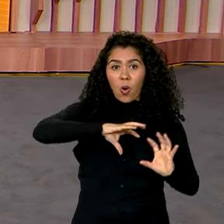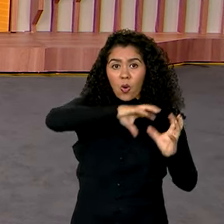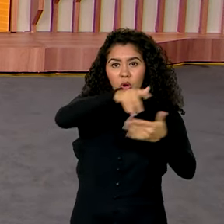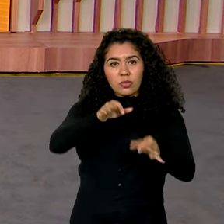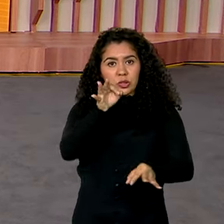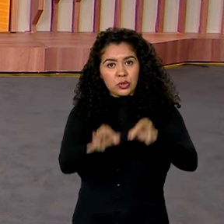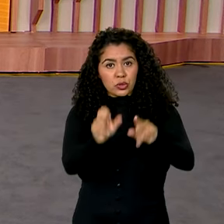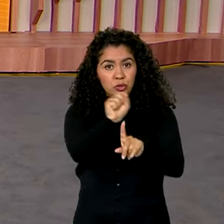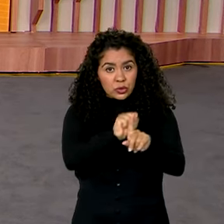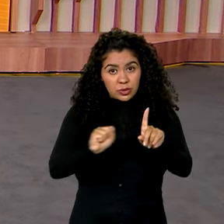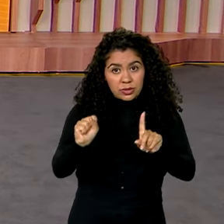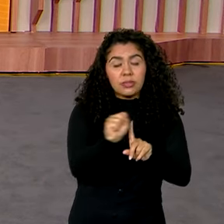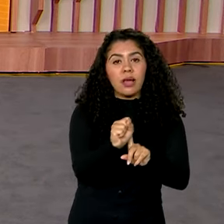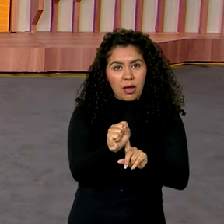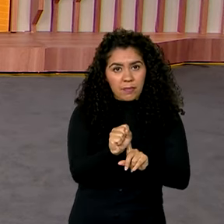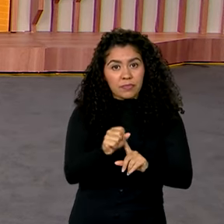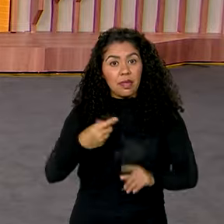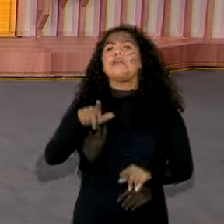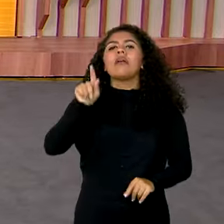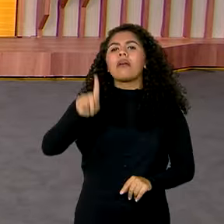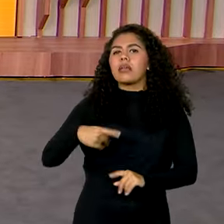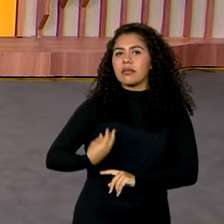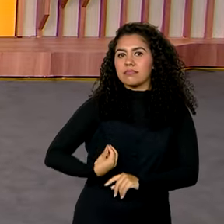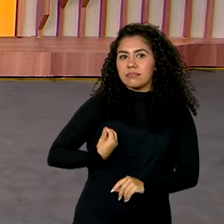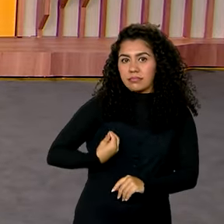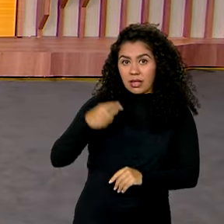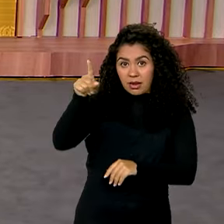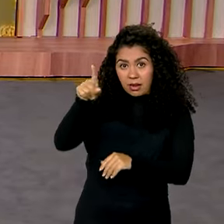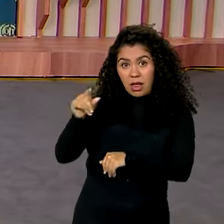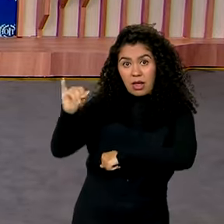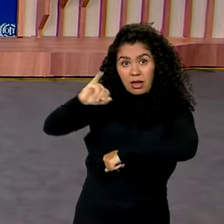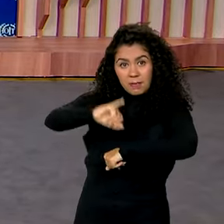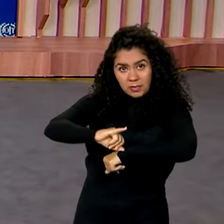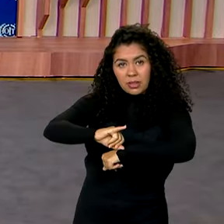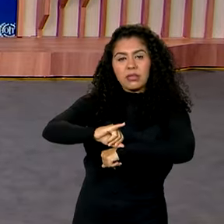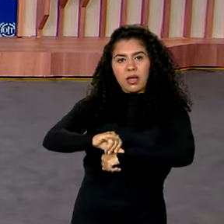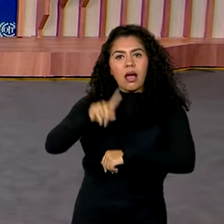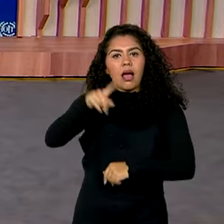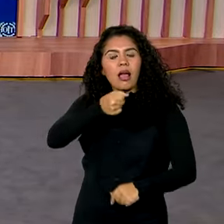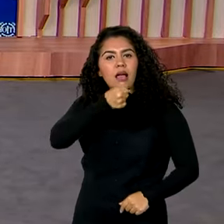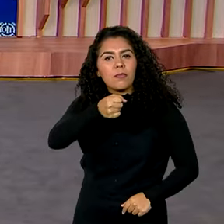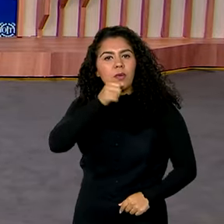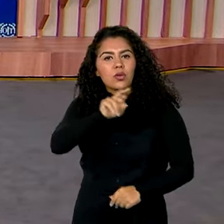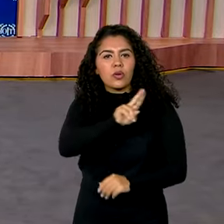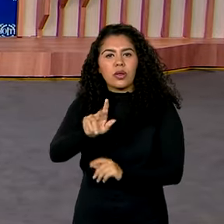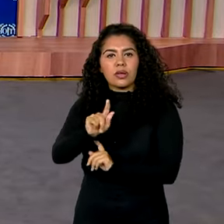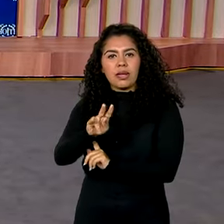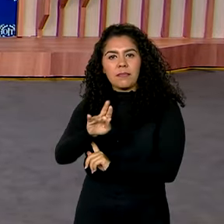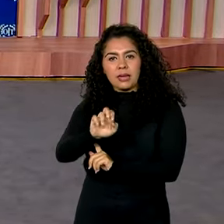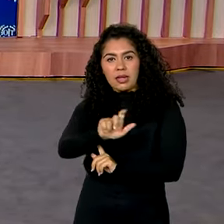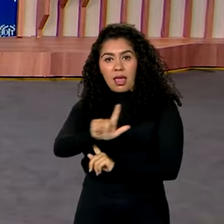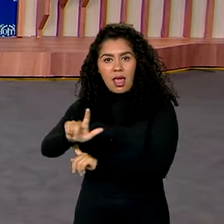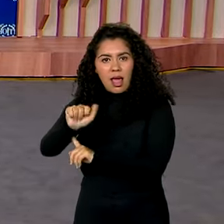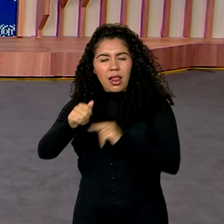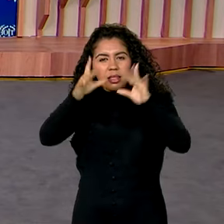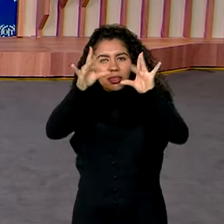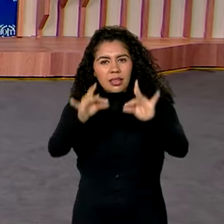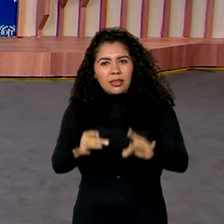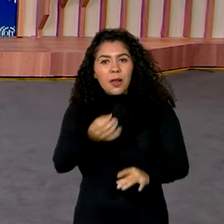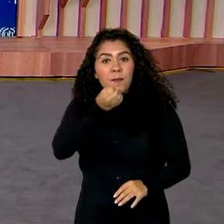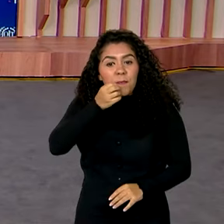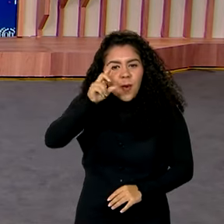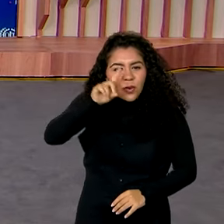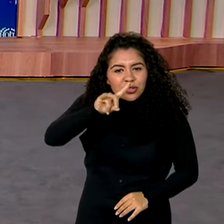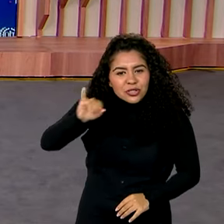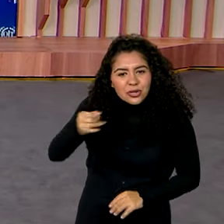a Justiça Social. E quem está em Genebra e traz os detalhes para a gente é a repórter Gabriela Noronha. Bom dia, boa tarde aí para